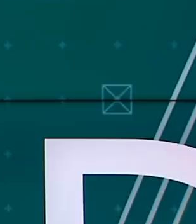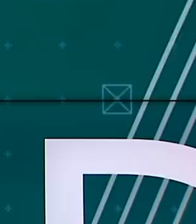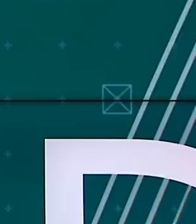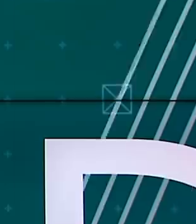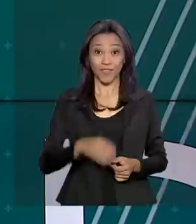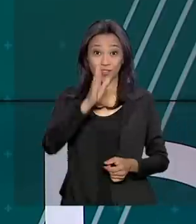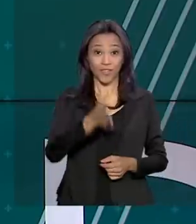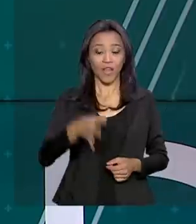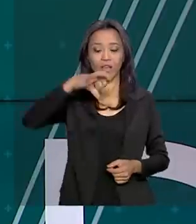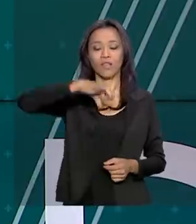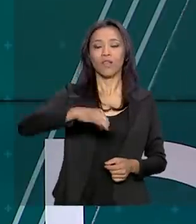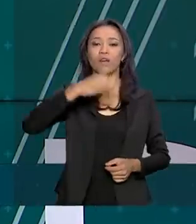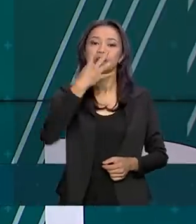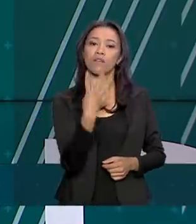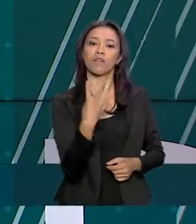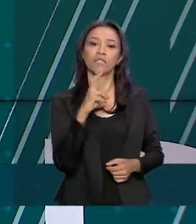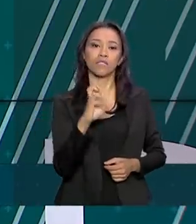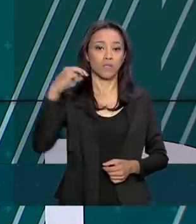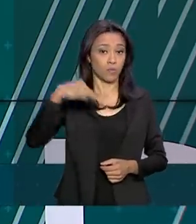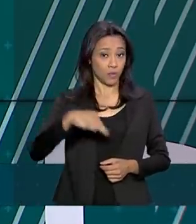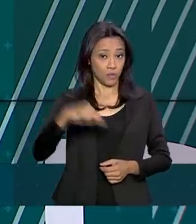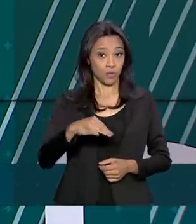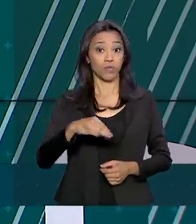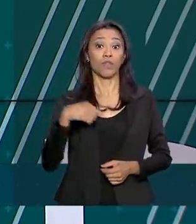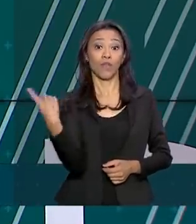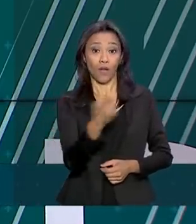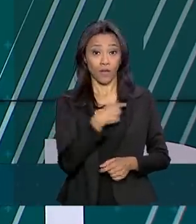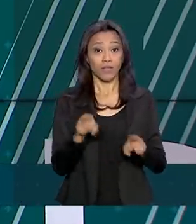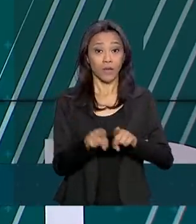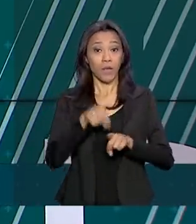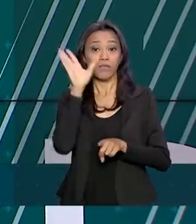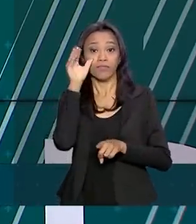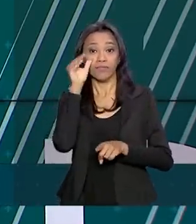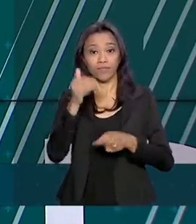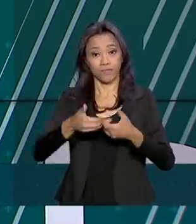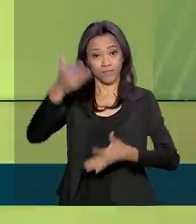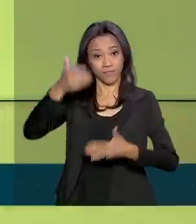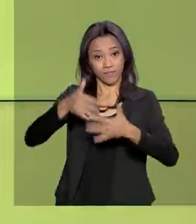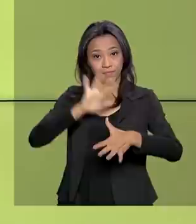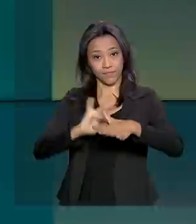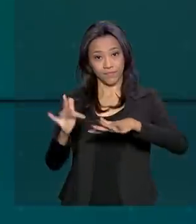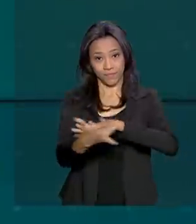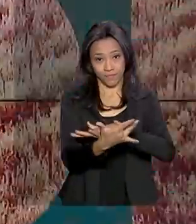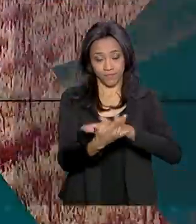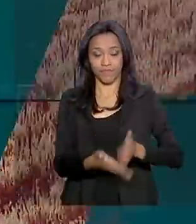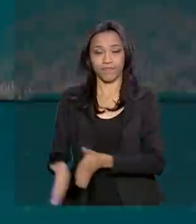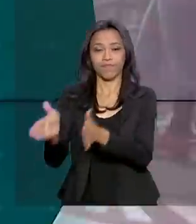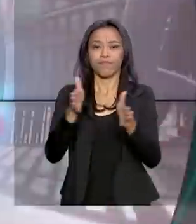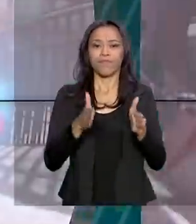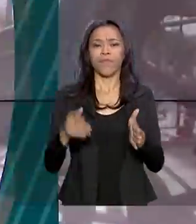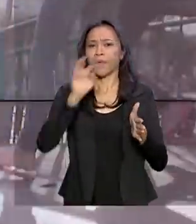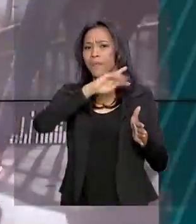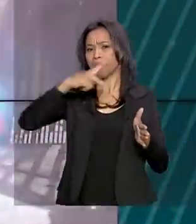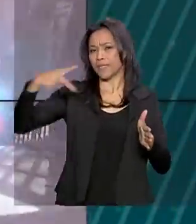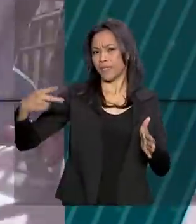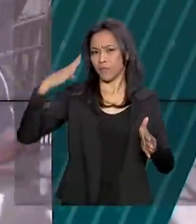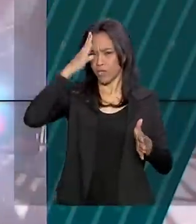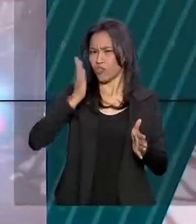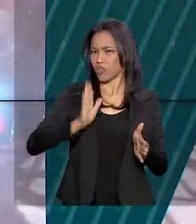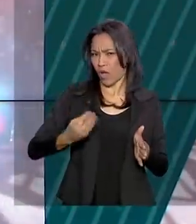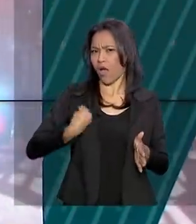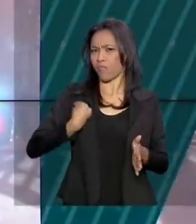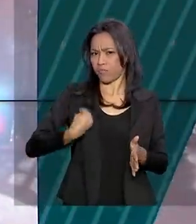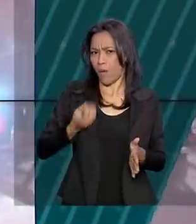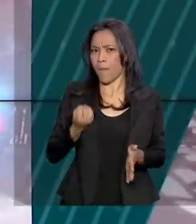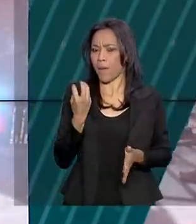São 9 horas e 45 minutos, estamos ao vivo também pelas redes sociais. O presidente Jair Bolsonaro está a caminho de